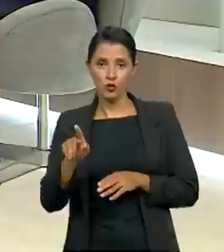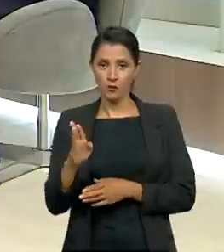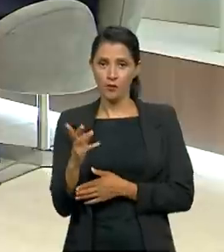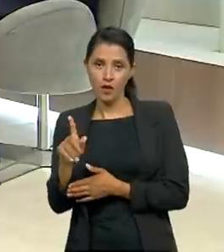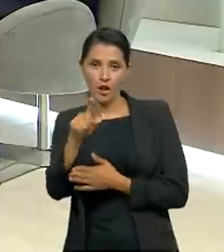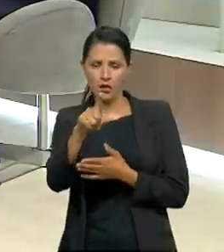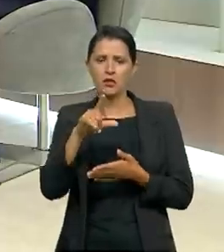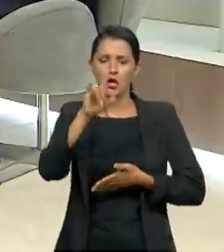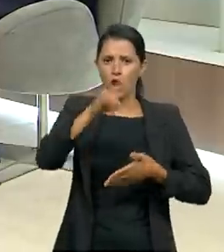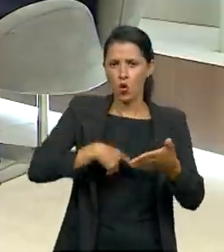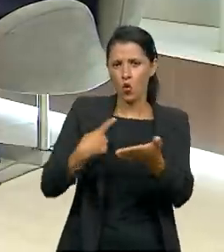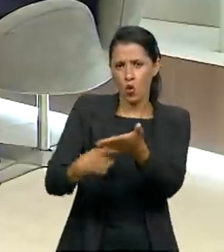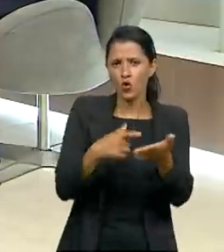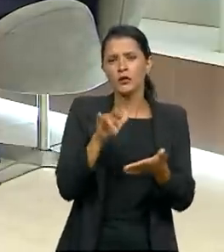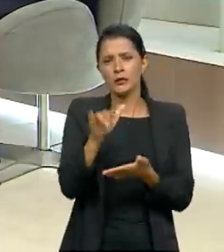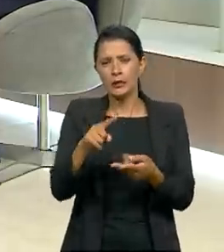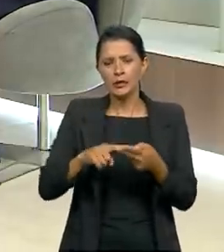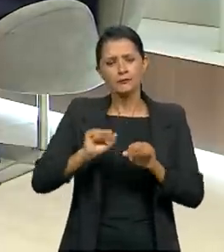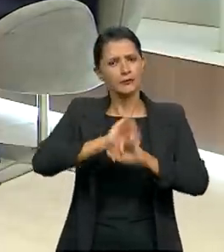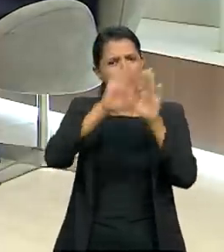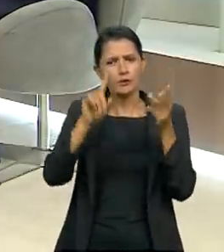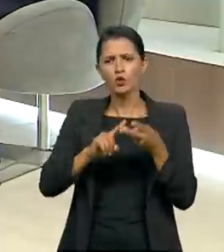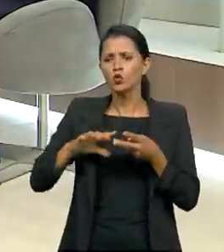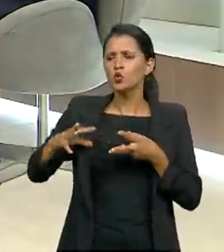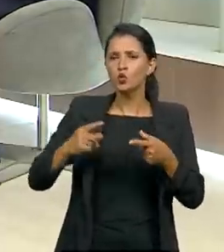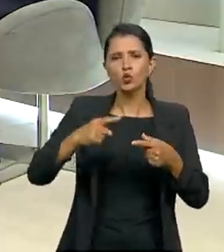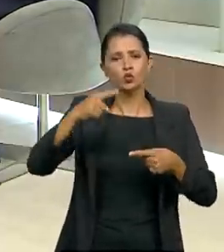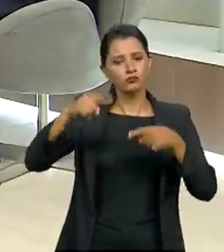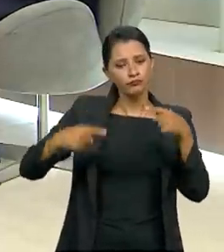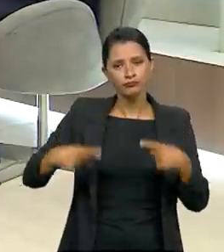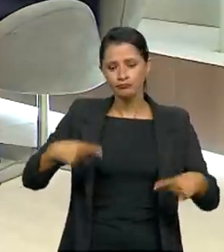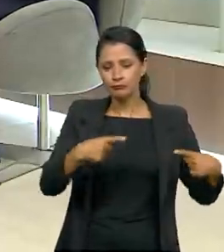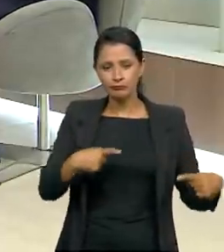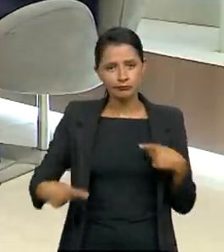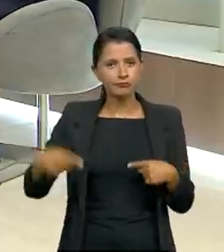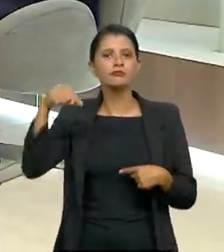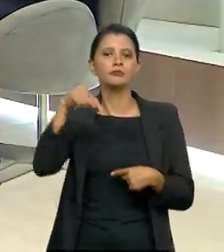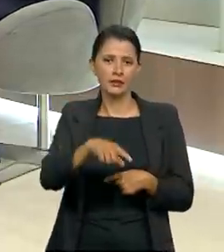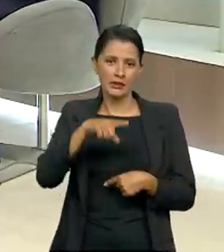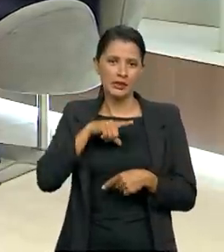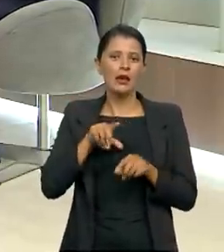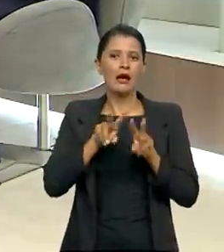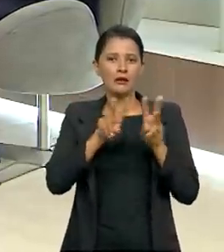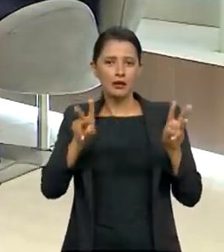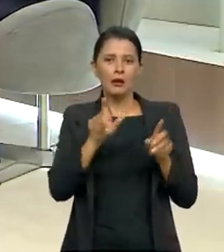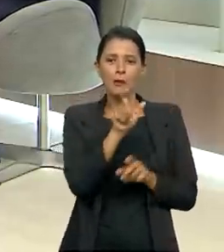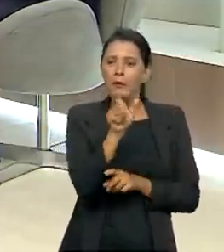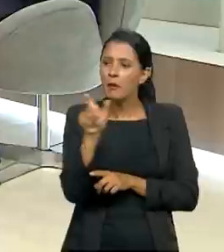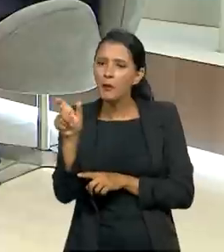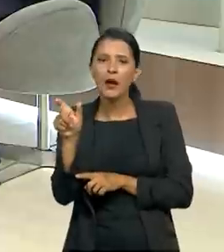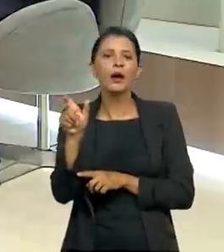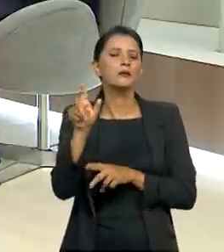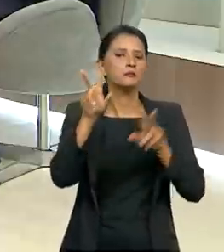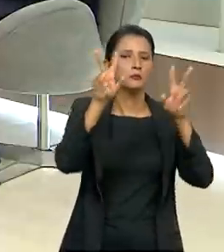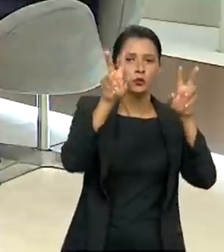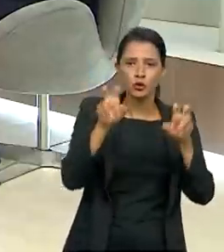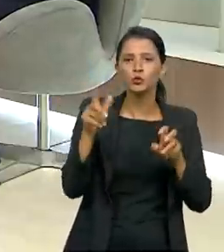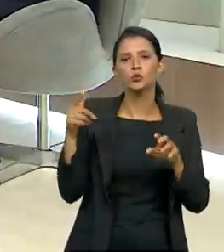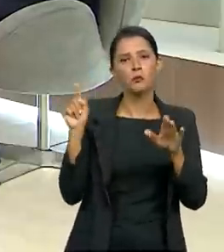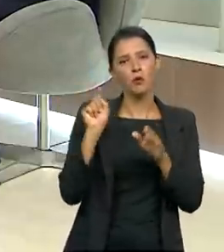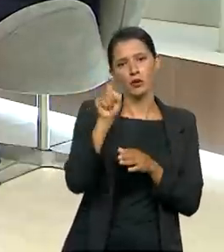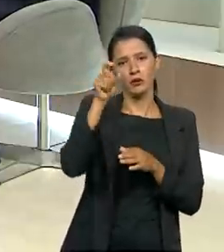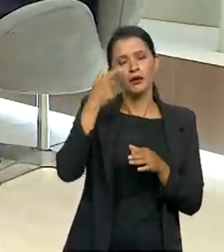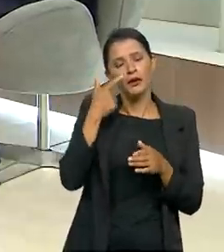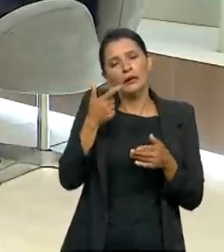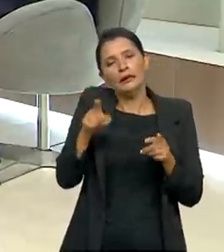acordo de leniência, transparência, tudo o que a gente está tocando aqui está lá por abas, por assunto. E qualquer dúvida também, nós temos